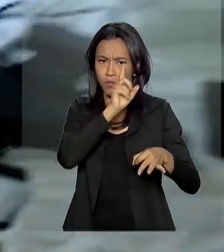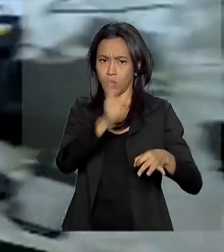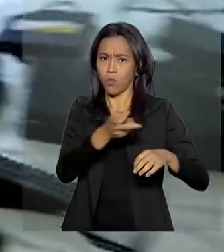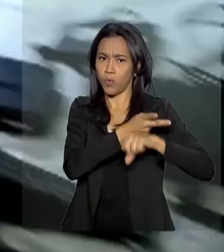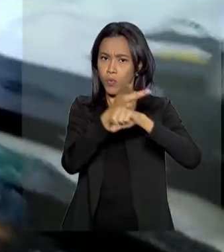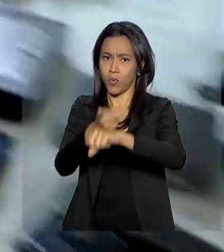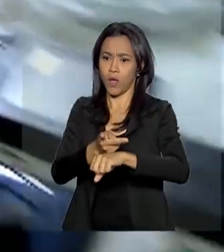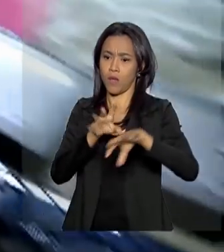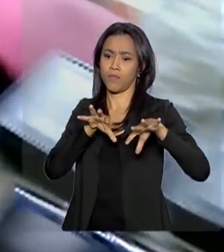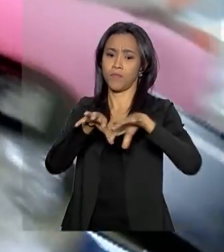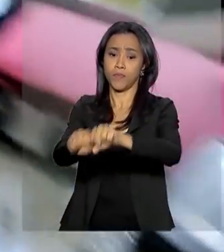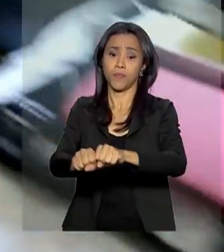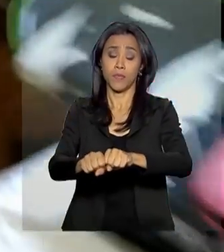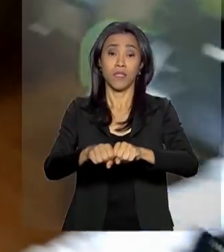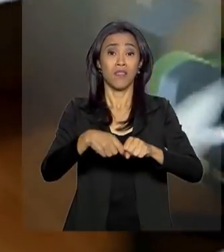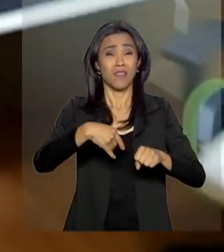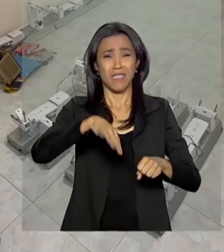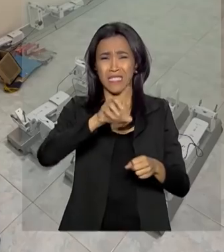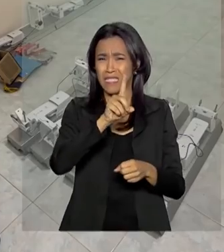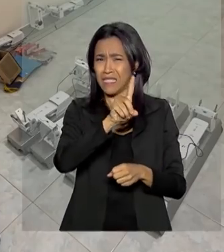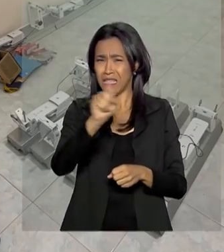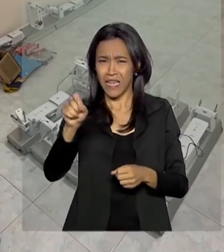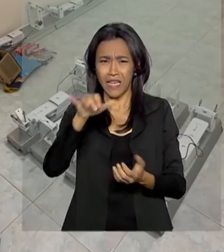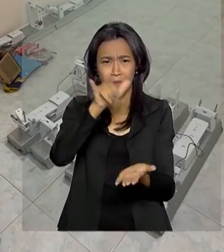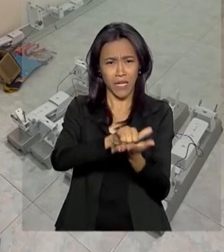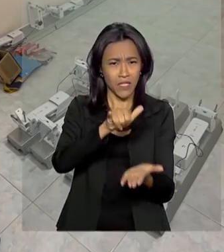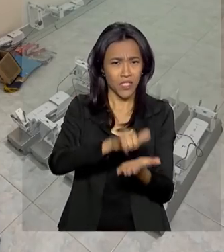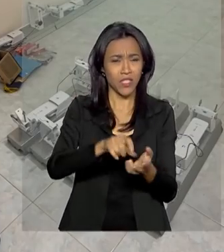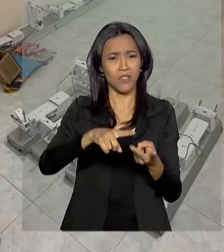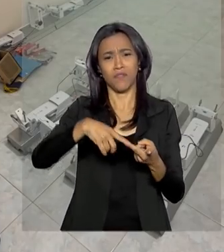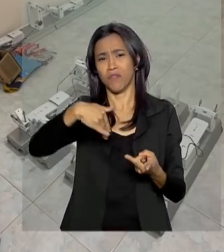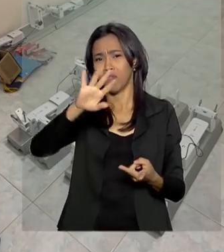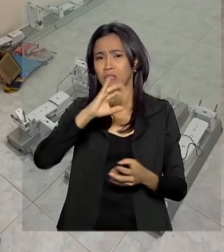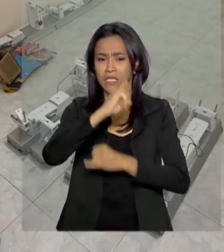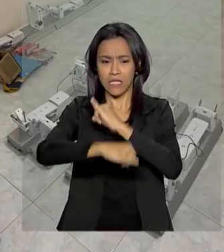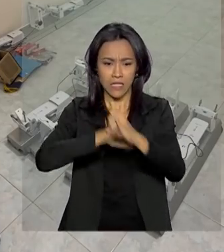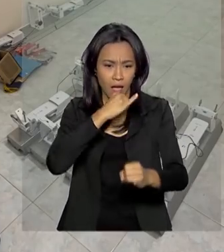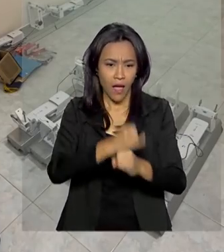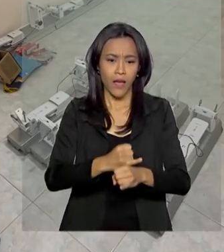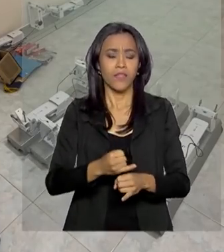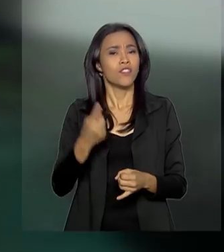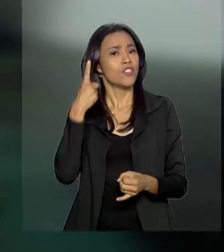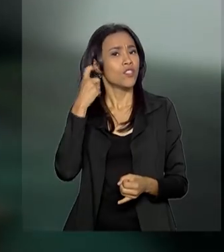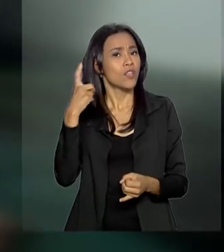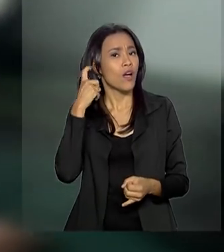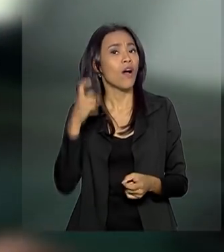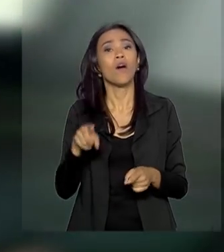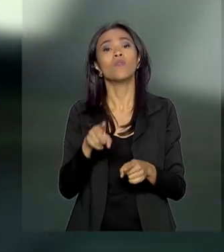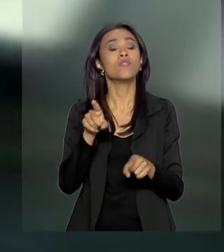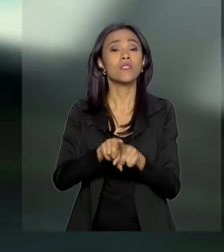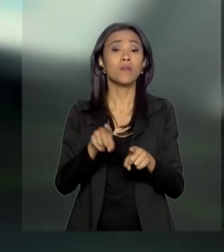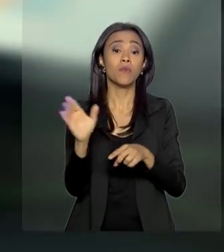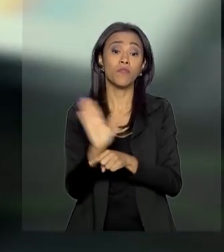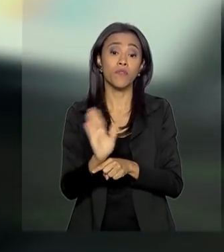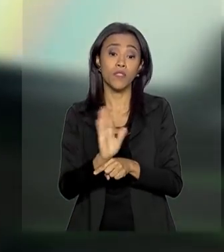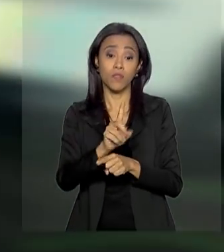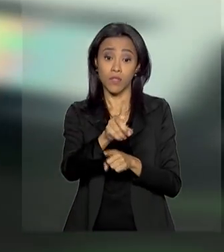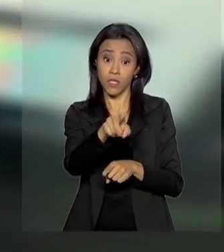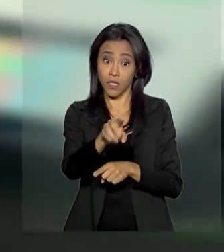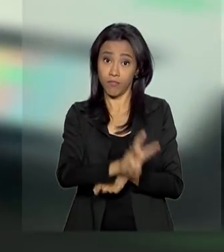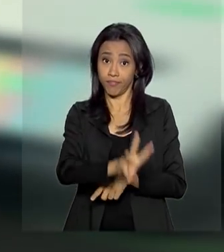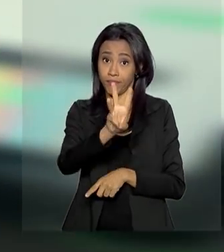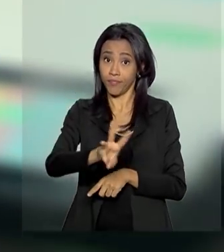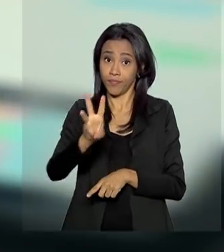210 sites e 100 aplicativos de transmissão ilegal de áudio e vídeo pela internet e páginas em redes sociais.